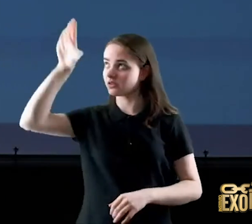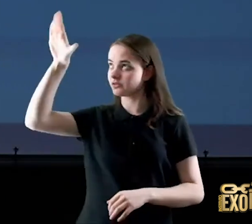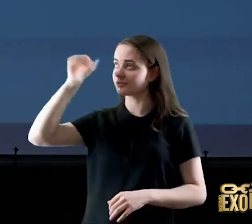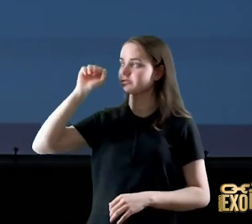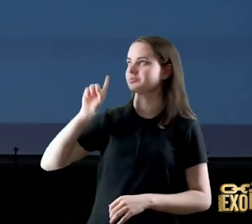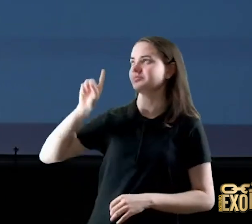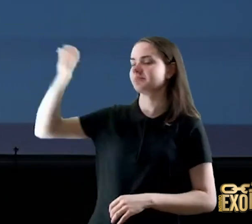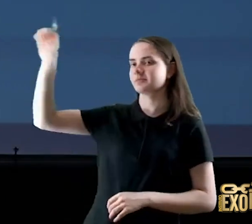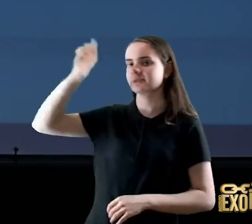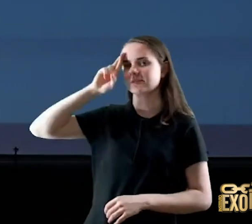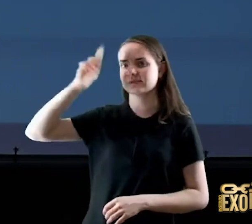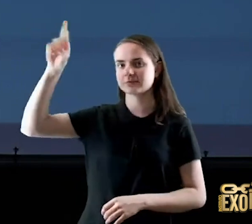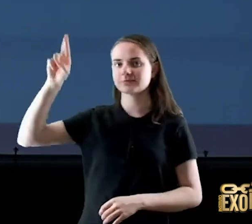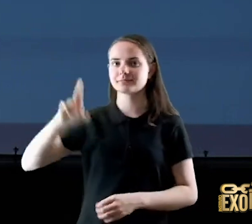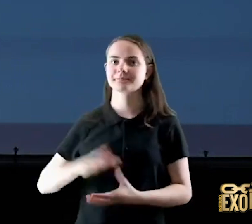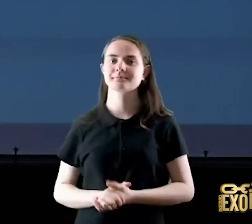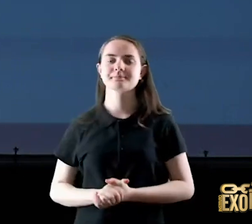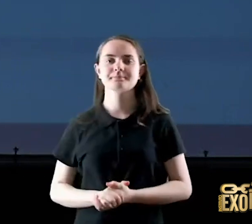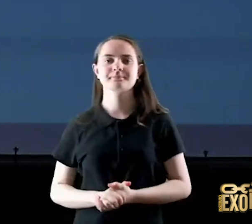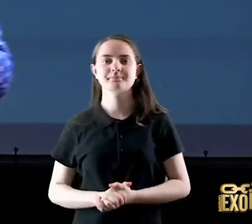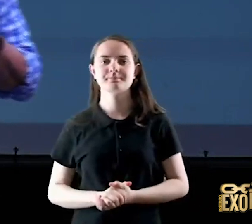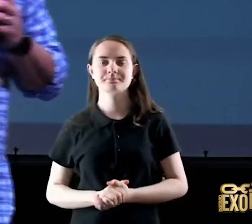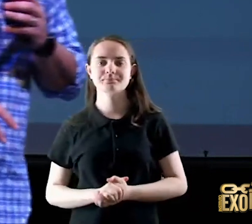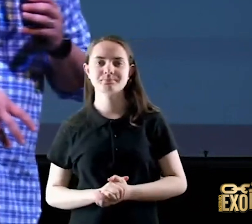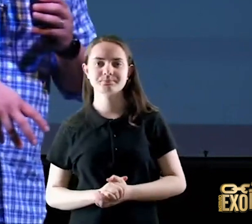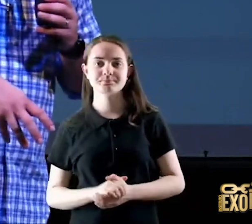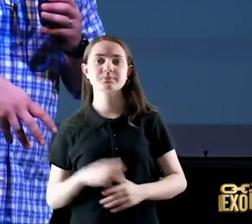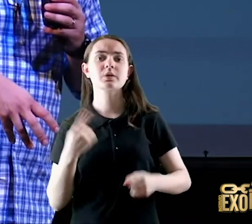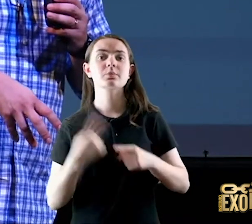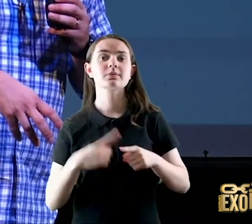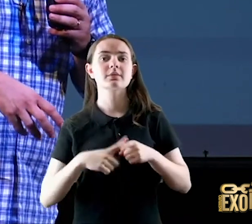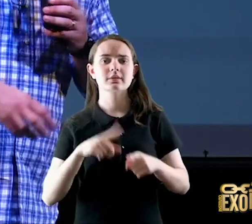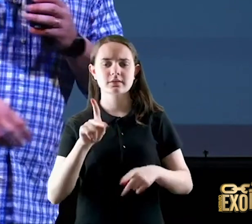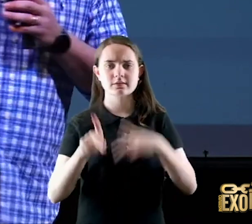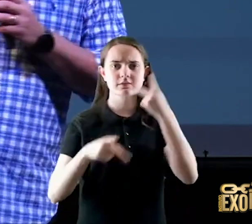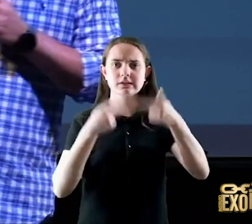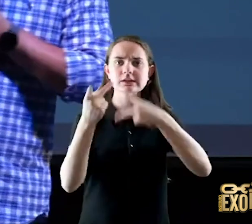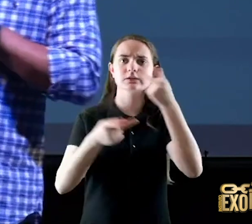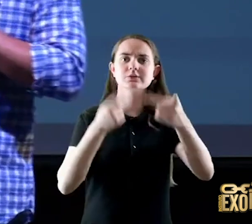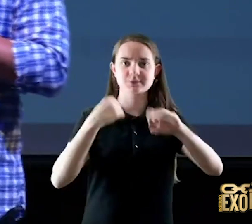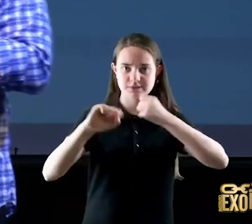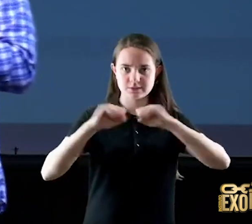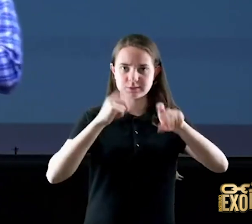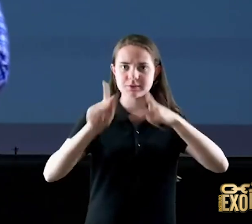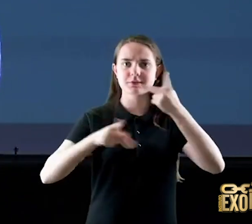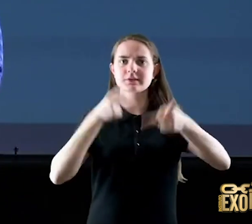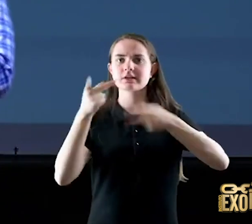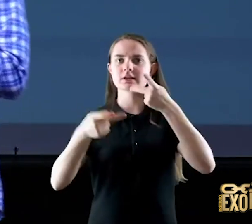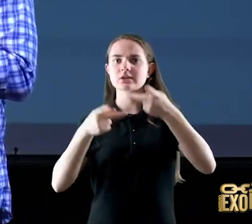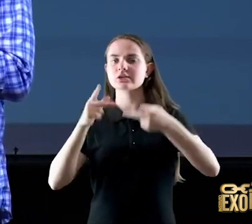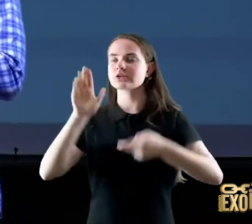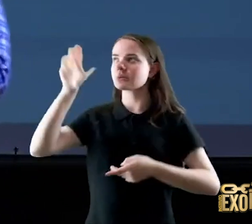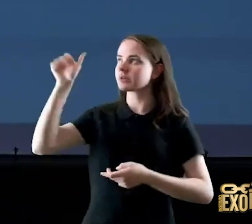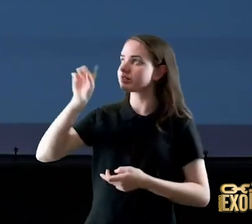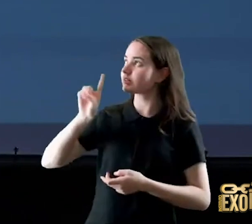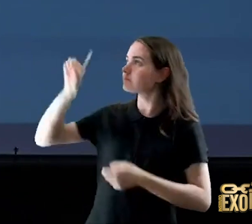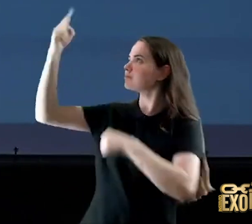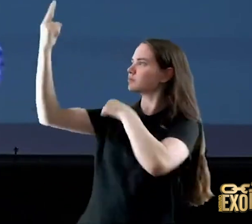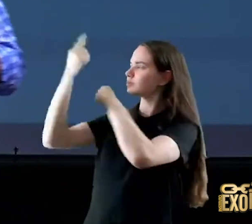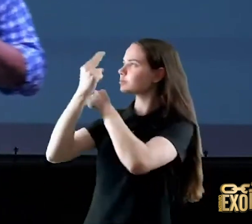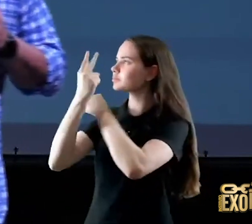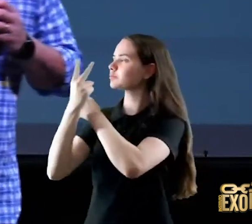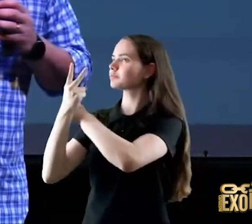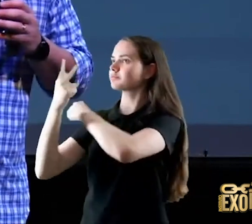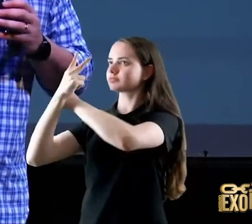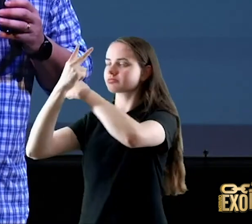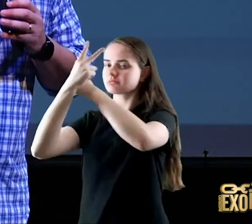o nome do Senhor porque que ele está falando isso porque que ele está chamando Deus de sombra de refúgio de